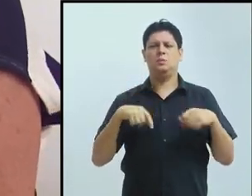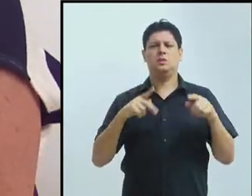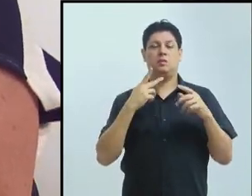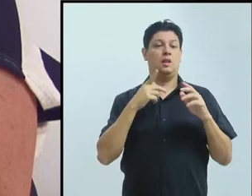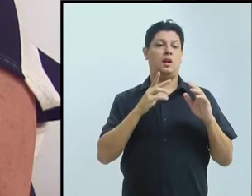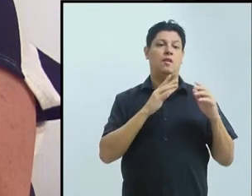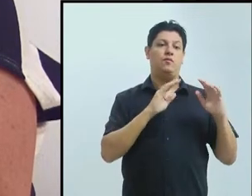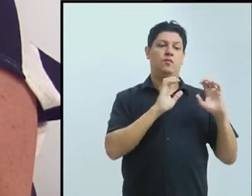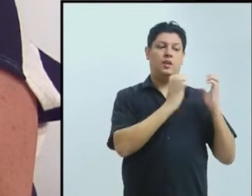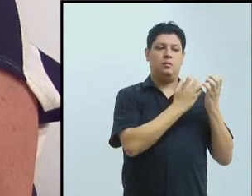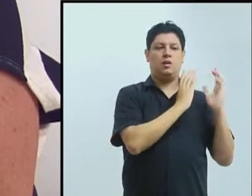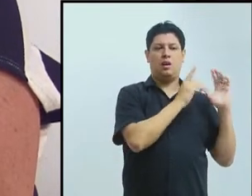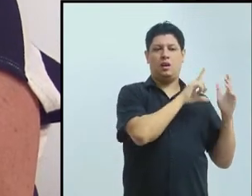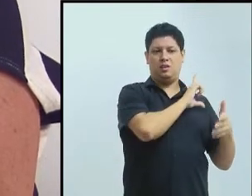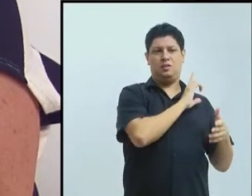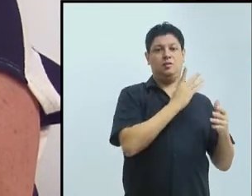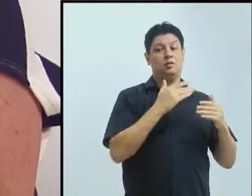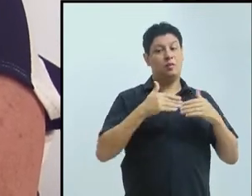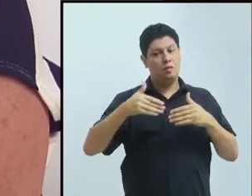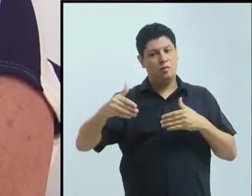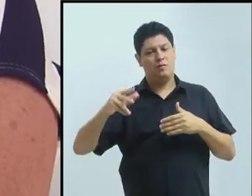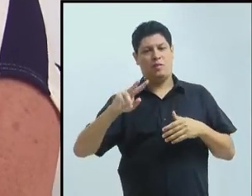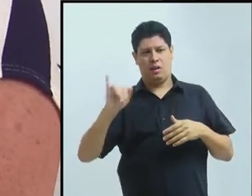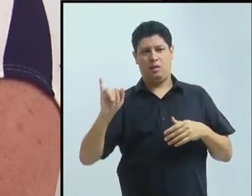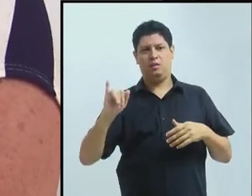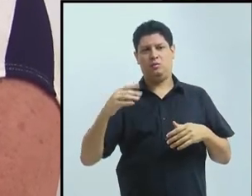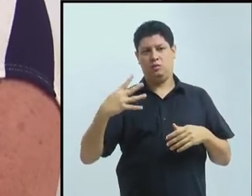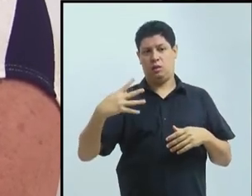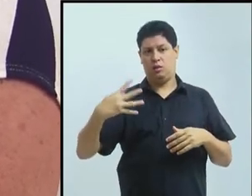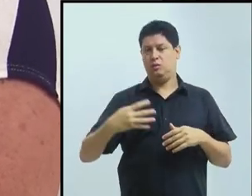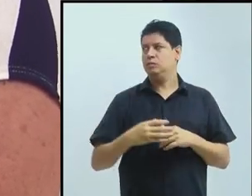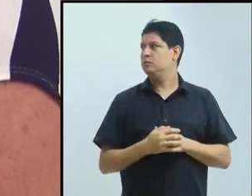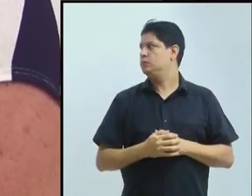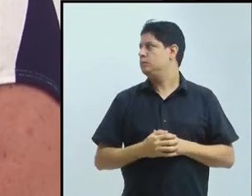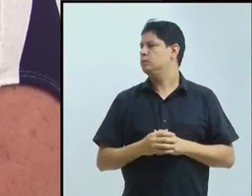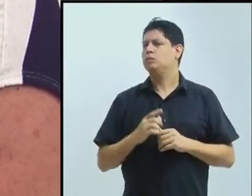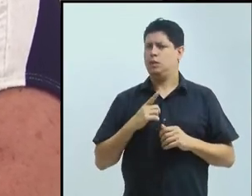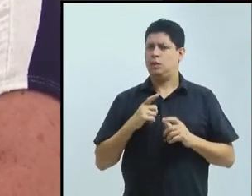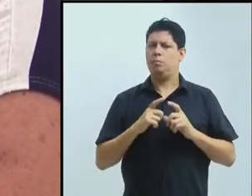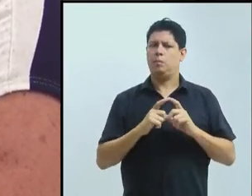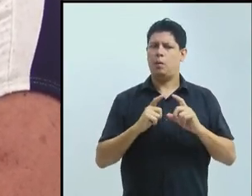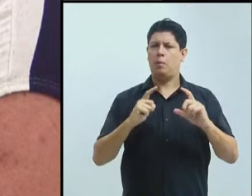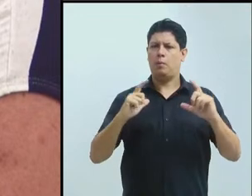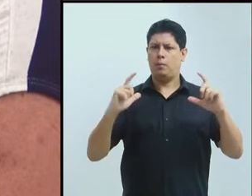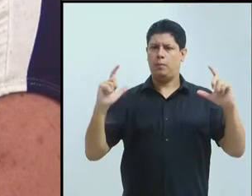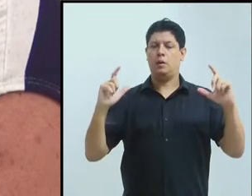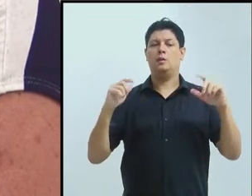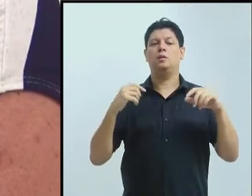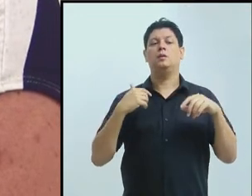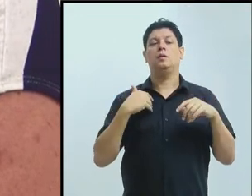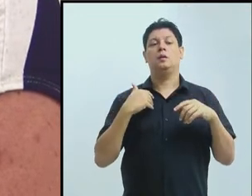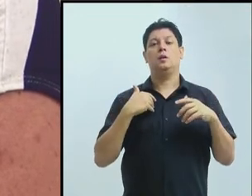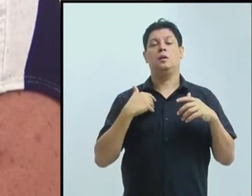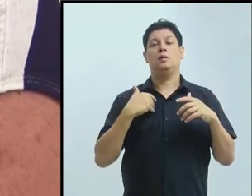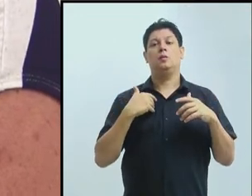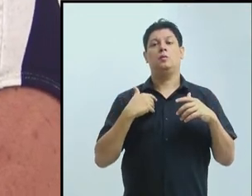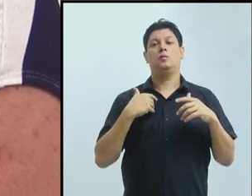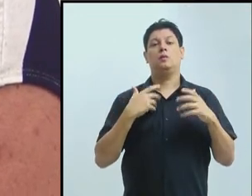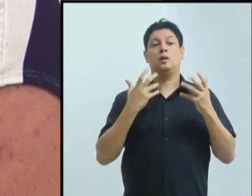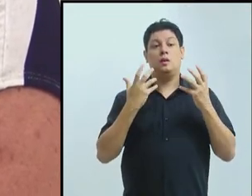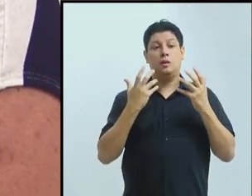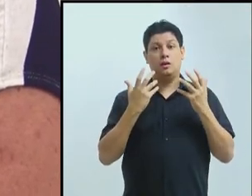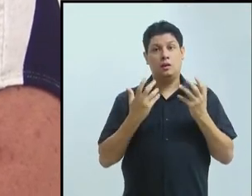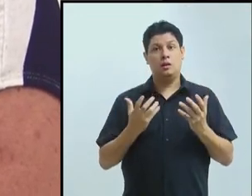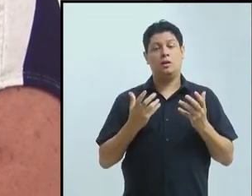E daí as coisas vão se expandindo. Então, eu convido que vocês participem do evento em Santa Catarina,